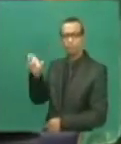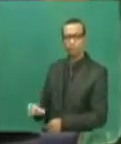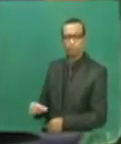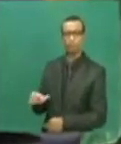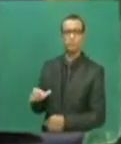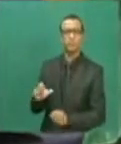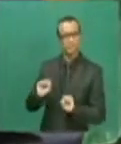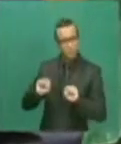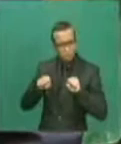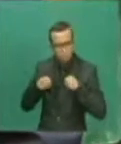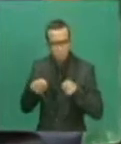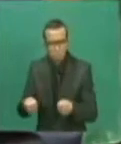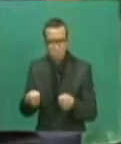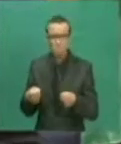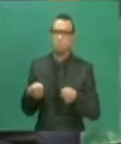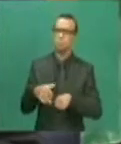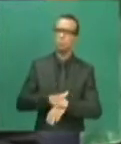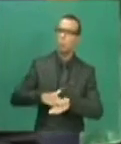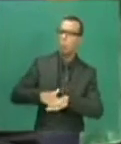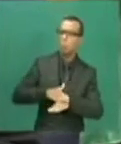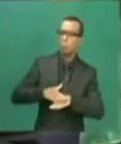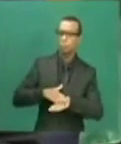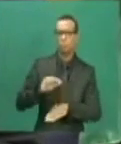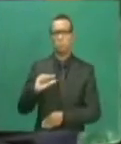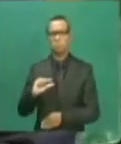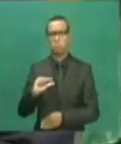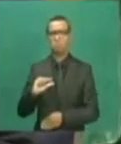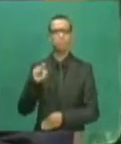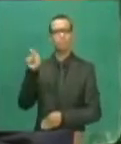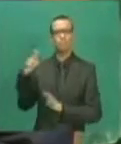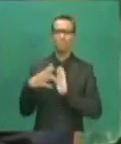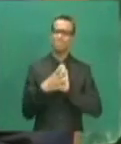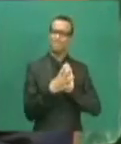pouco, foi um exemplo de servidora.